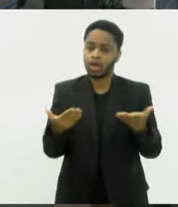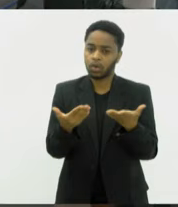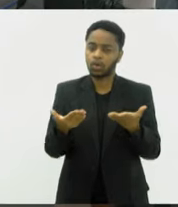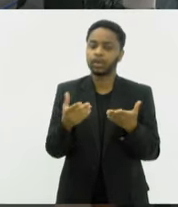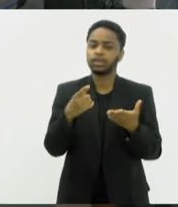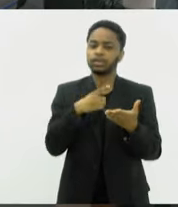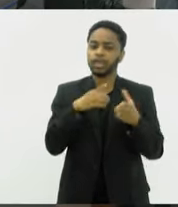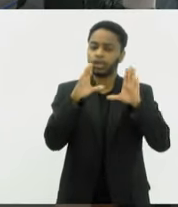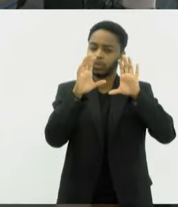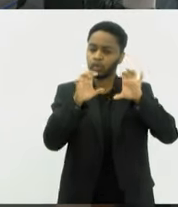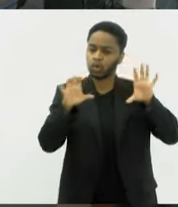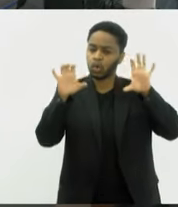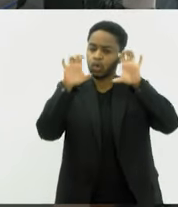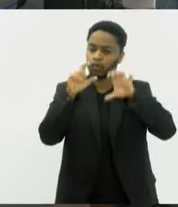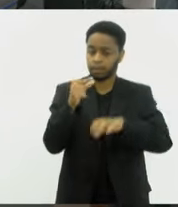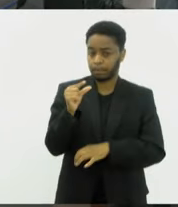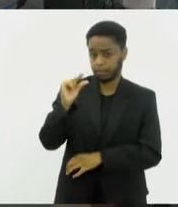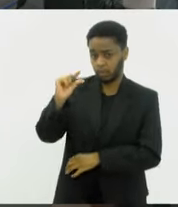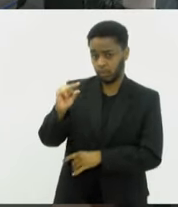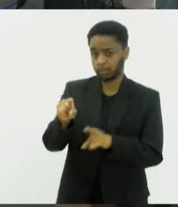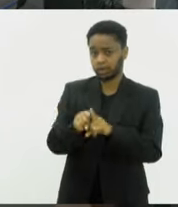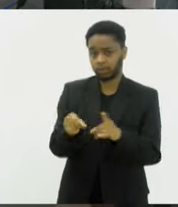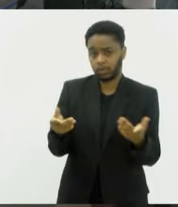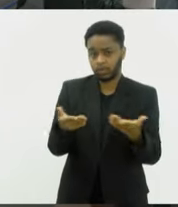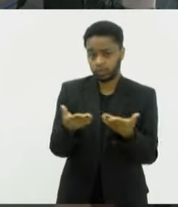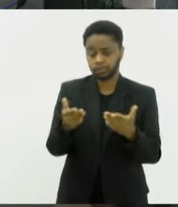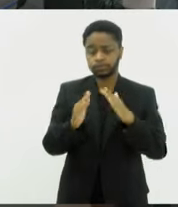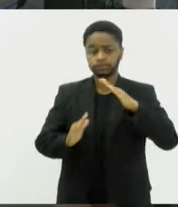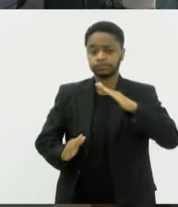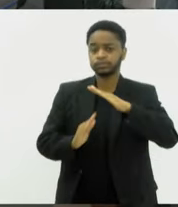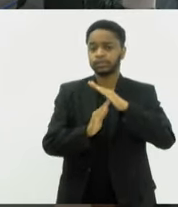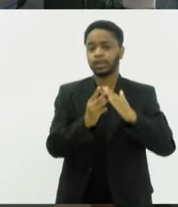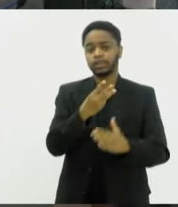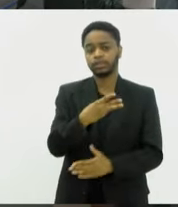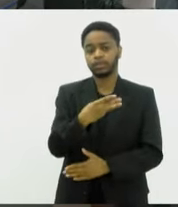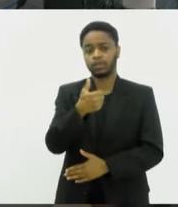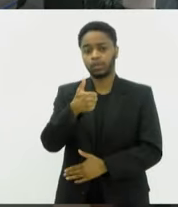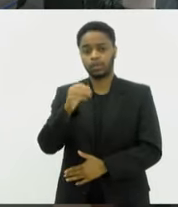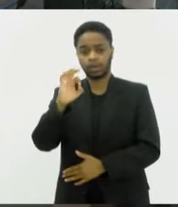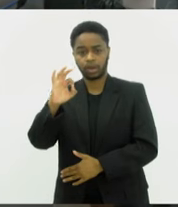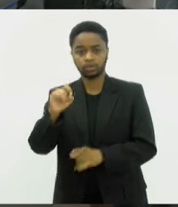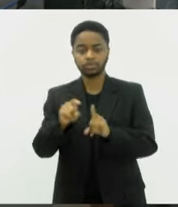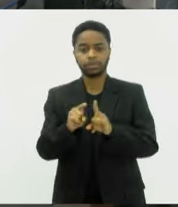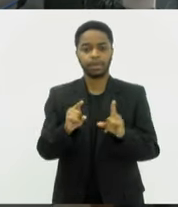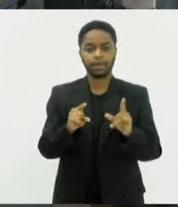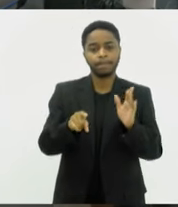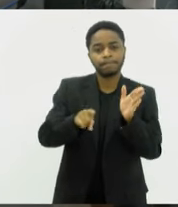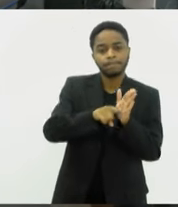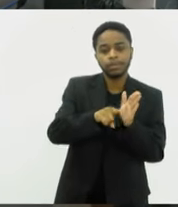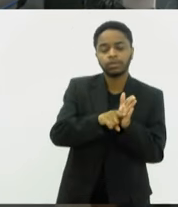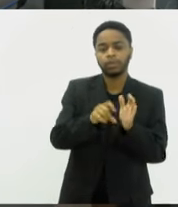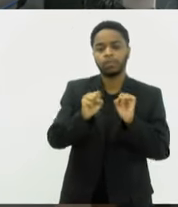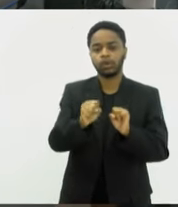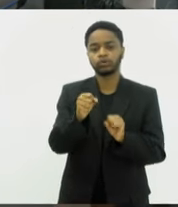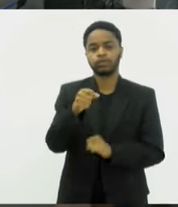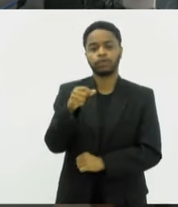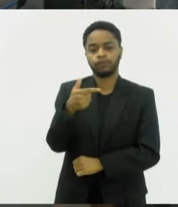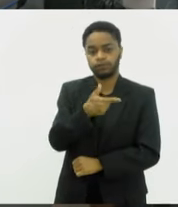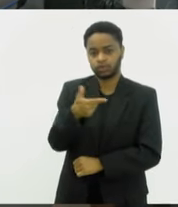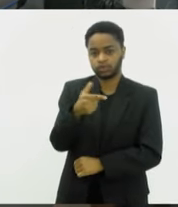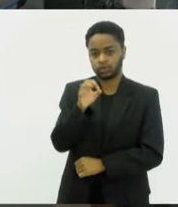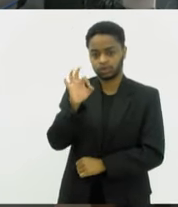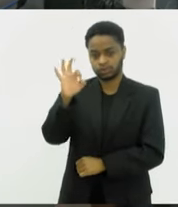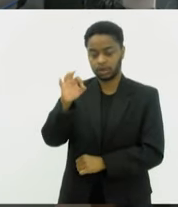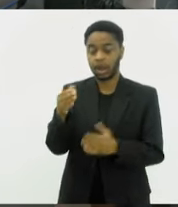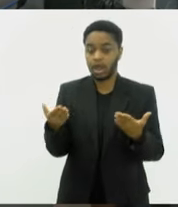poucas nuvens E a previsão de hoje é de máxima de 31 graus e a mínima pode chegar a 22 Nesse momento,